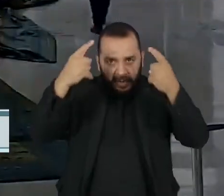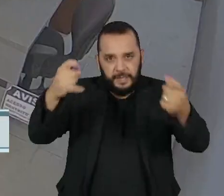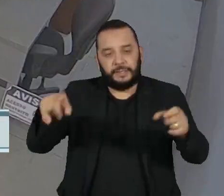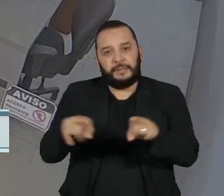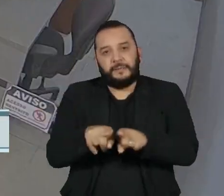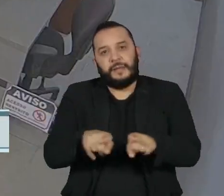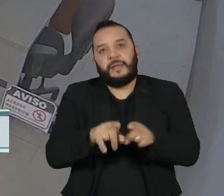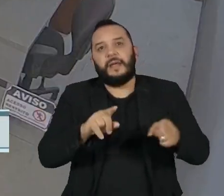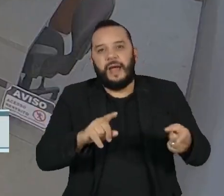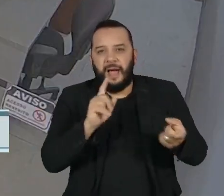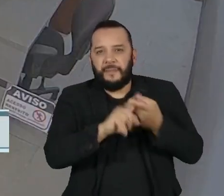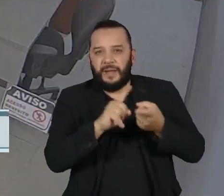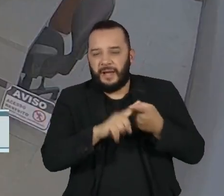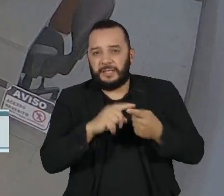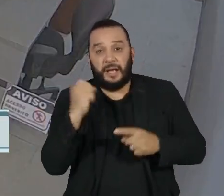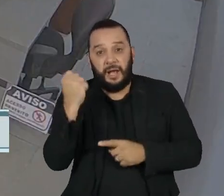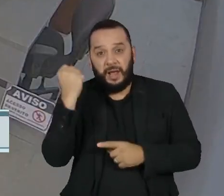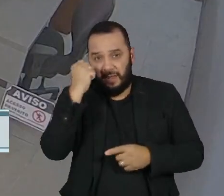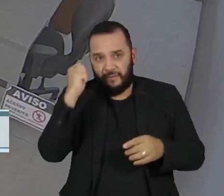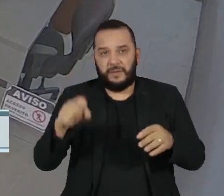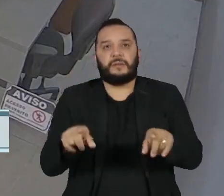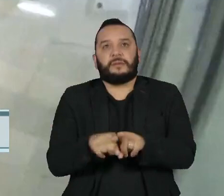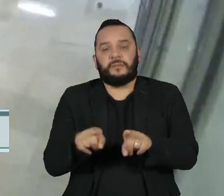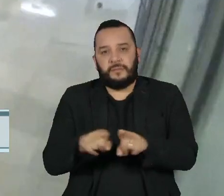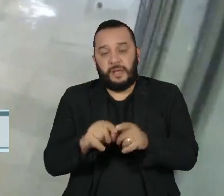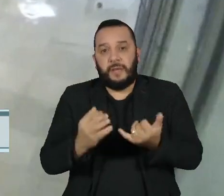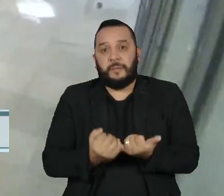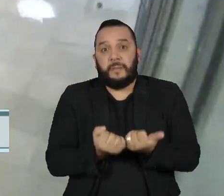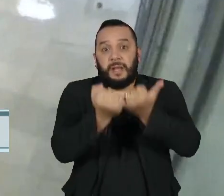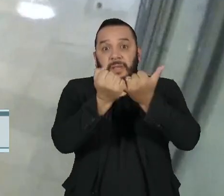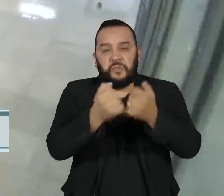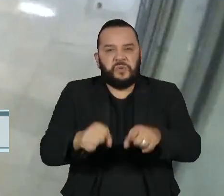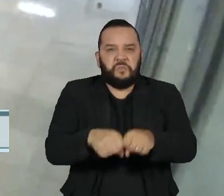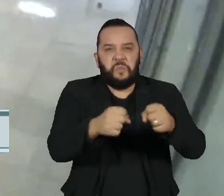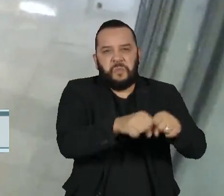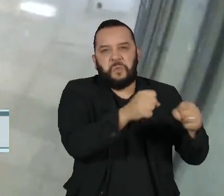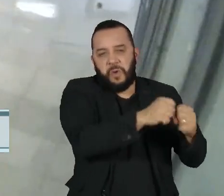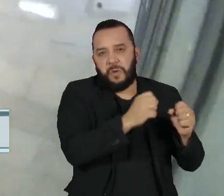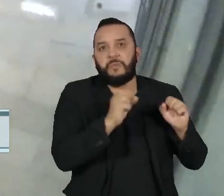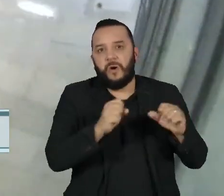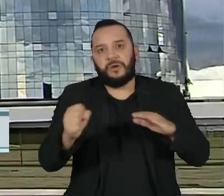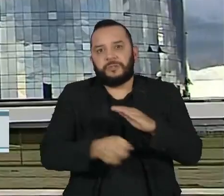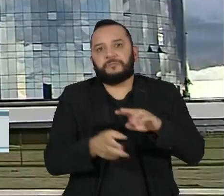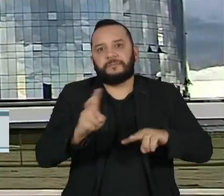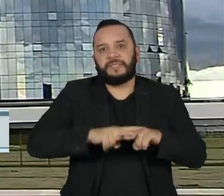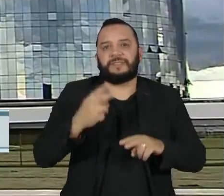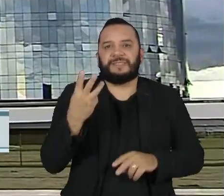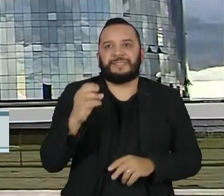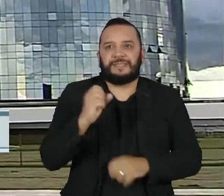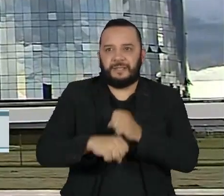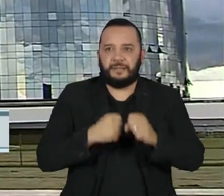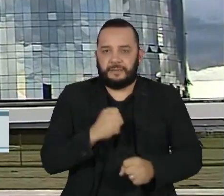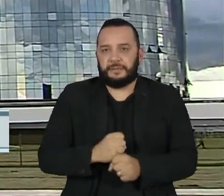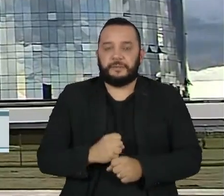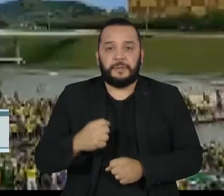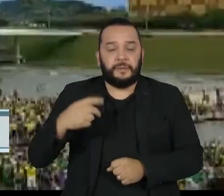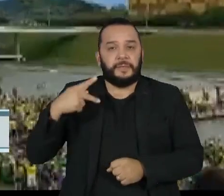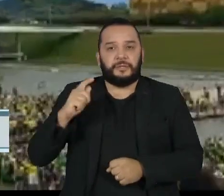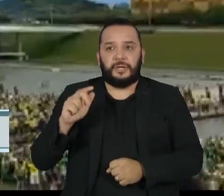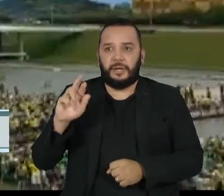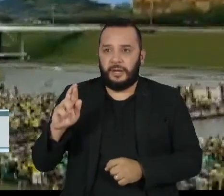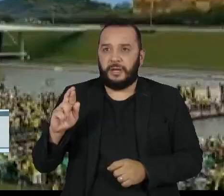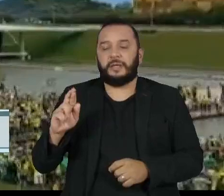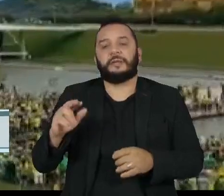ameaça, além de deterioração de patrimônio tombado. A pena pode chegar a 30 anos de prisão. A Procuradoria-Geral da República